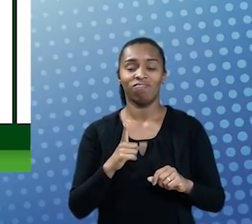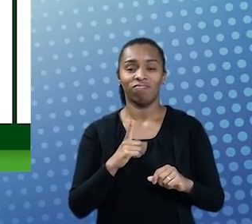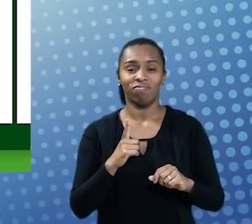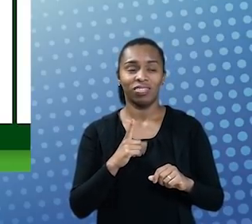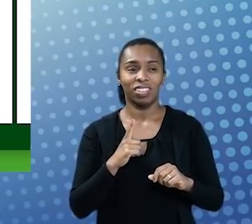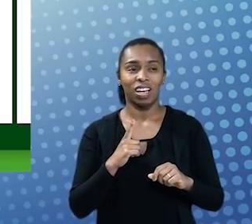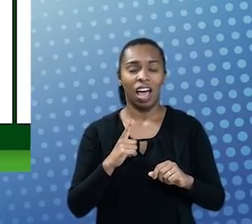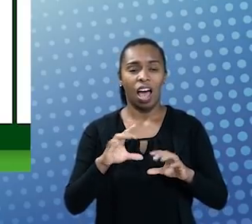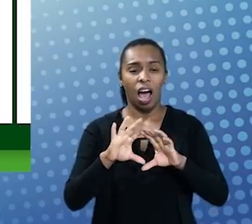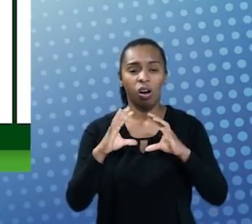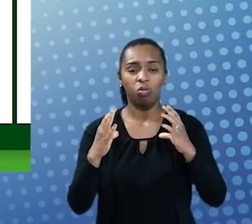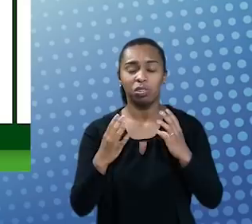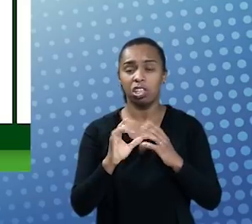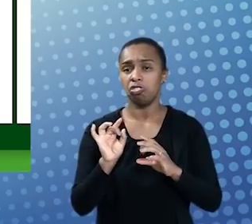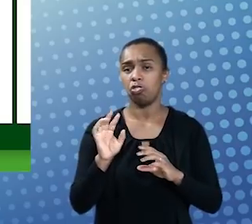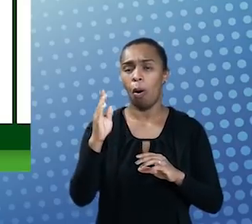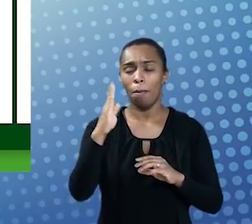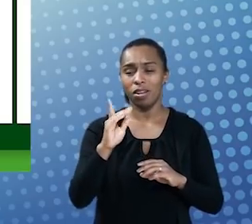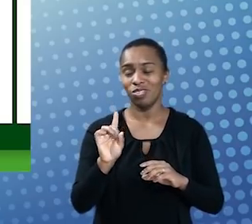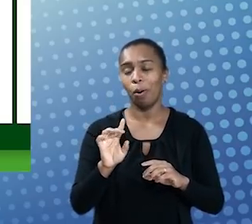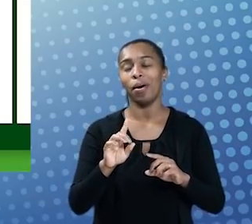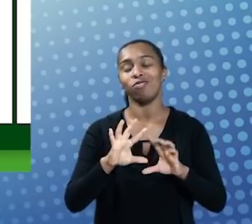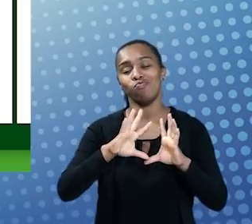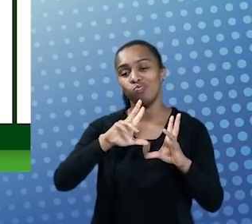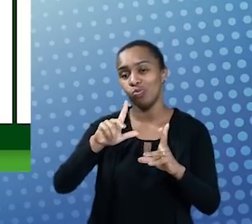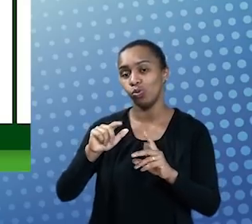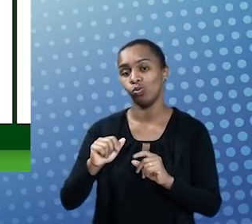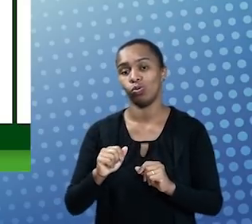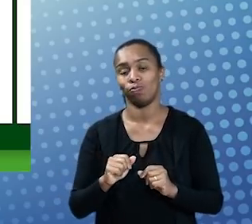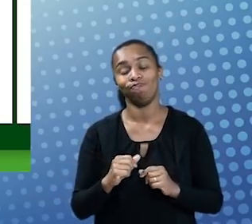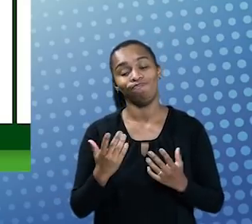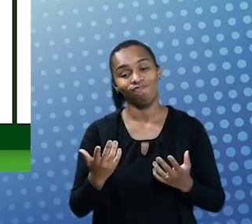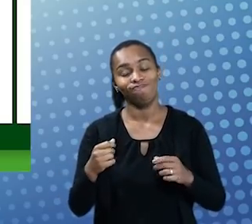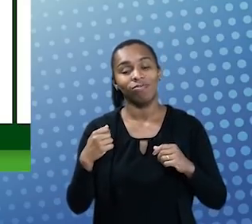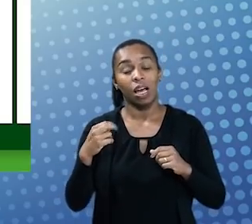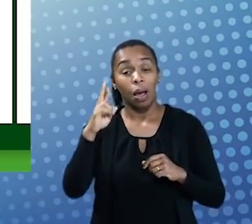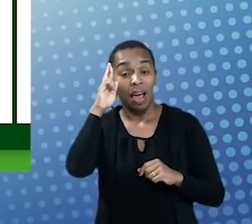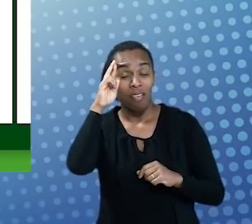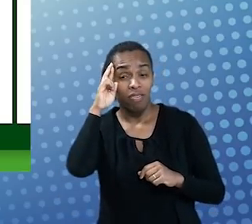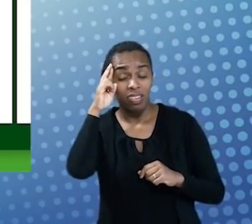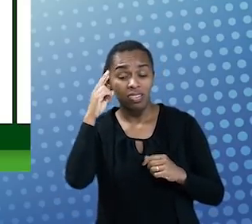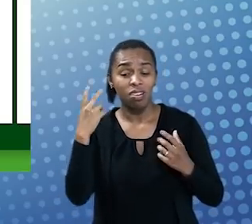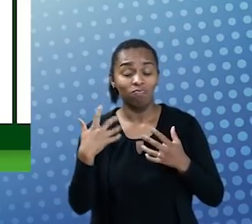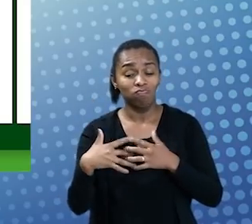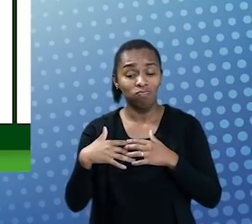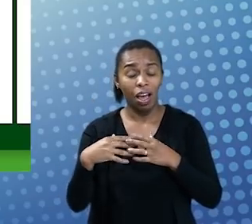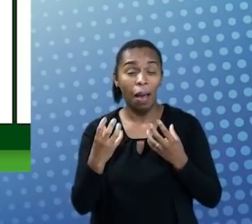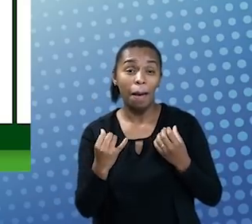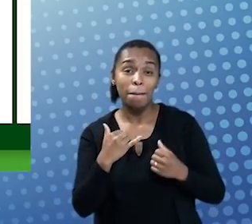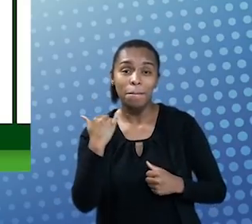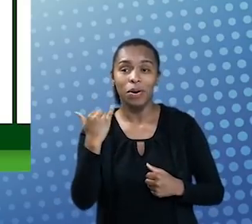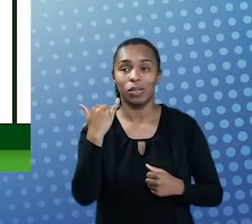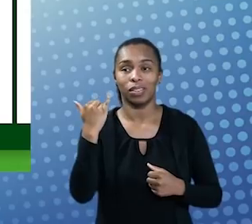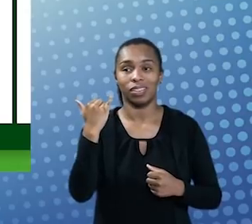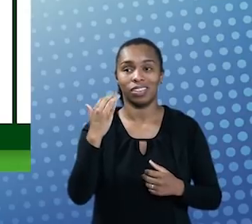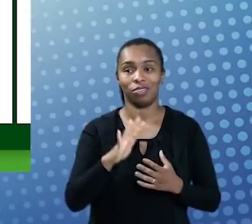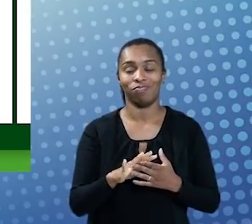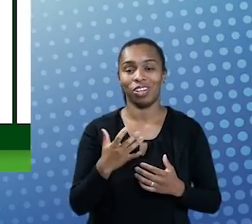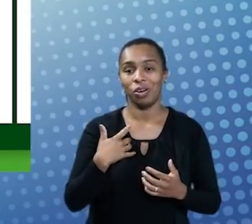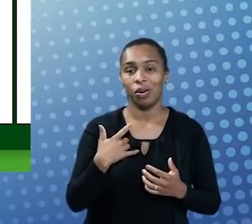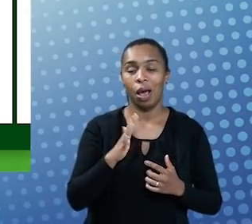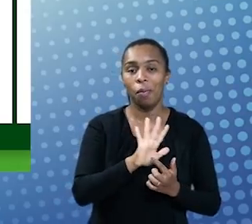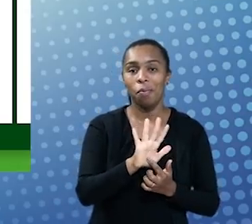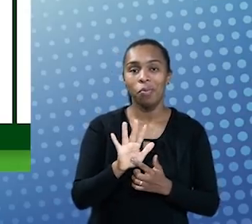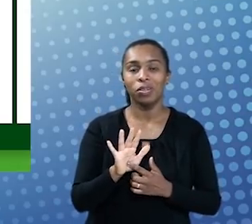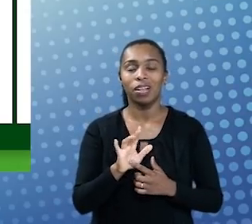toda a comunidade, não só no Brasil, como também no mundo. E, nesse sentido, uma reflexão muito importante, que a gente já fazia, eu gosto muito de citar